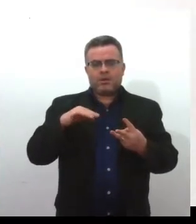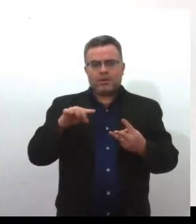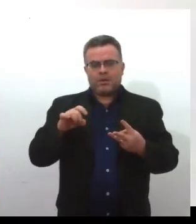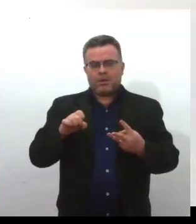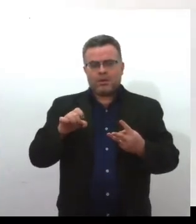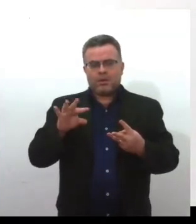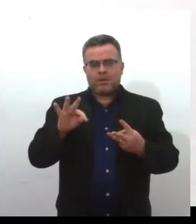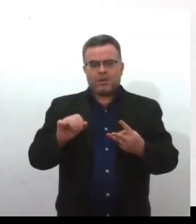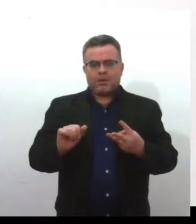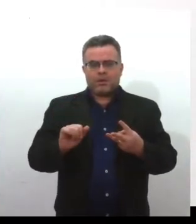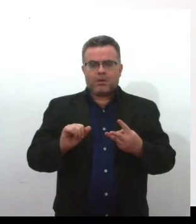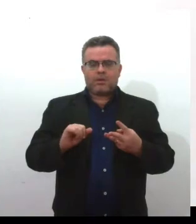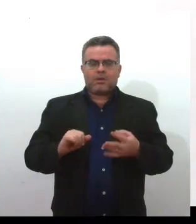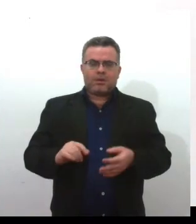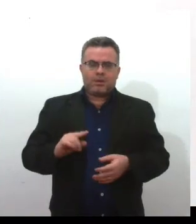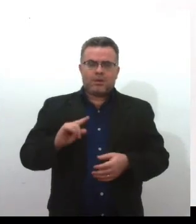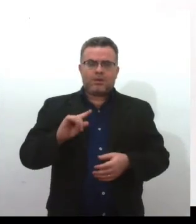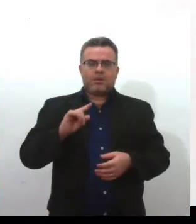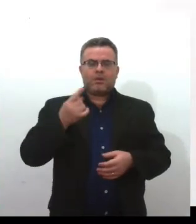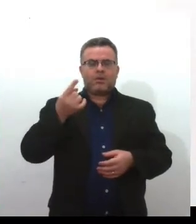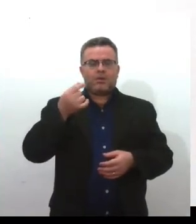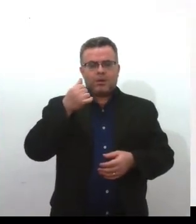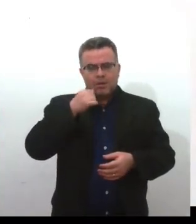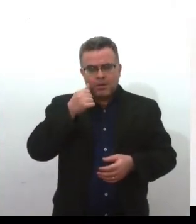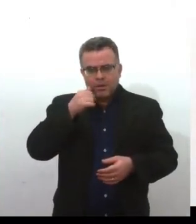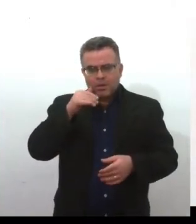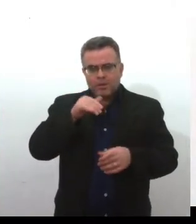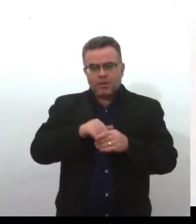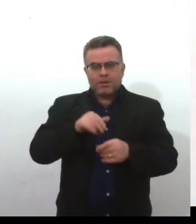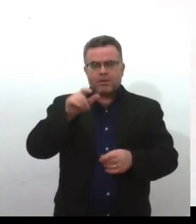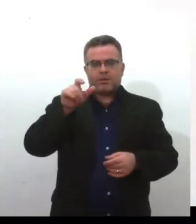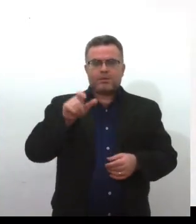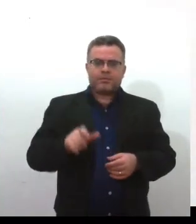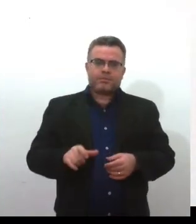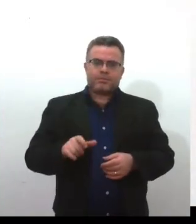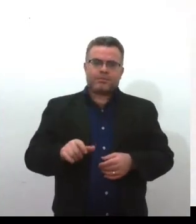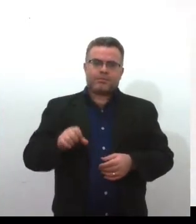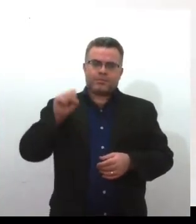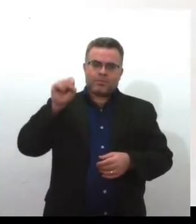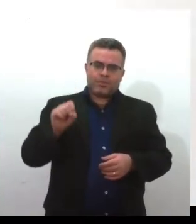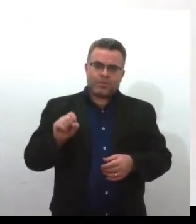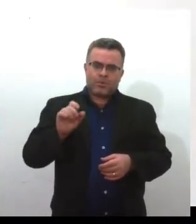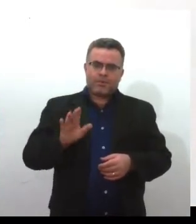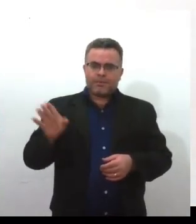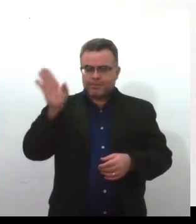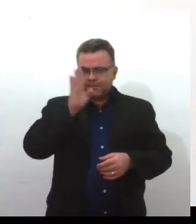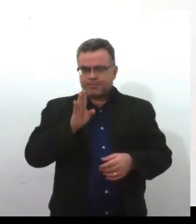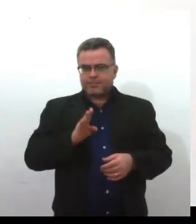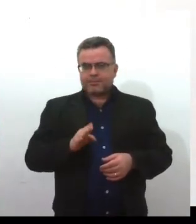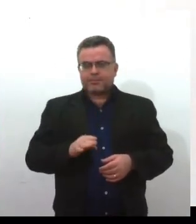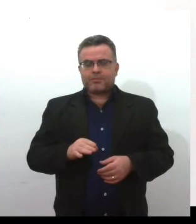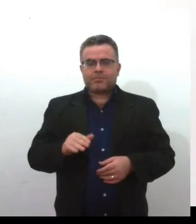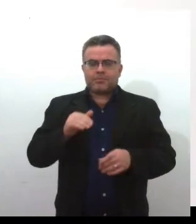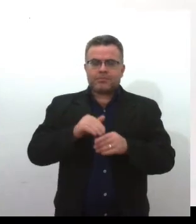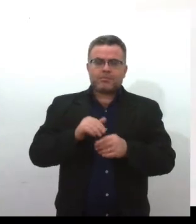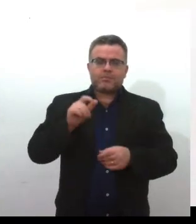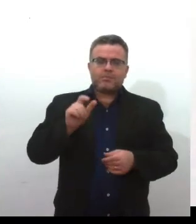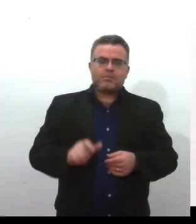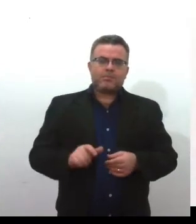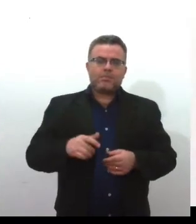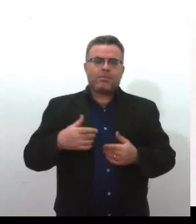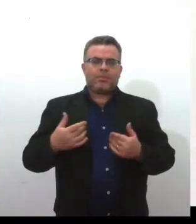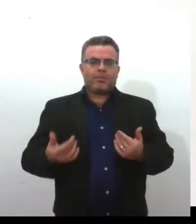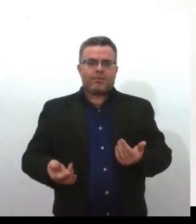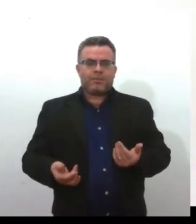a primeira mulher eleita na região sul do Brasil, a primeira mulher eleita